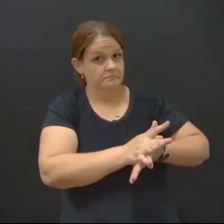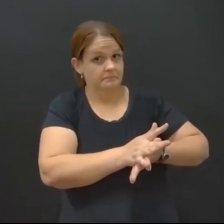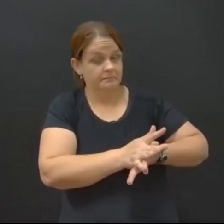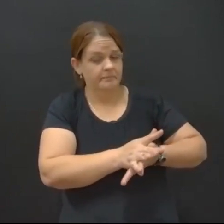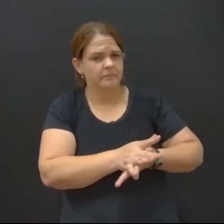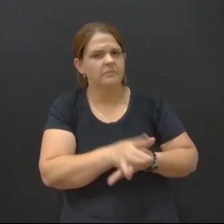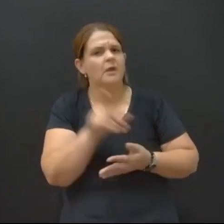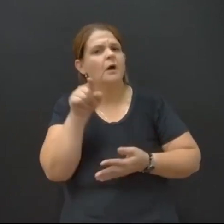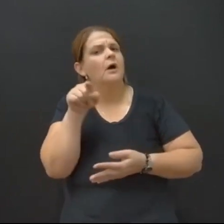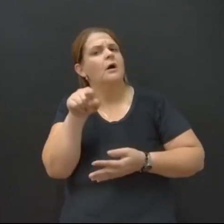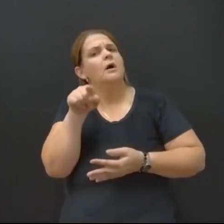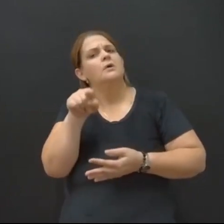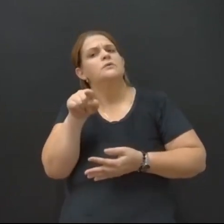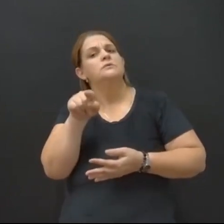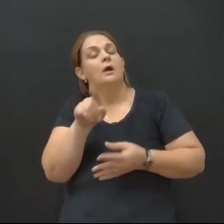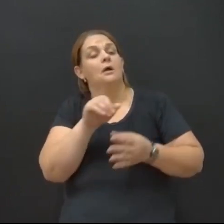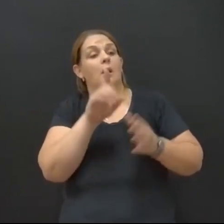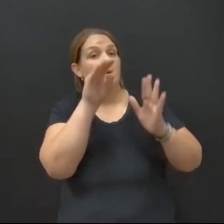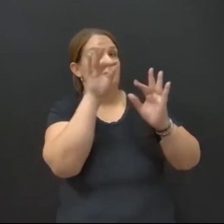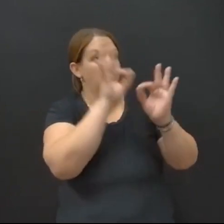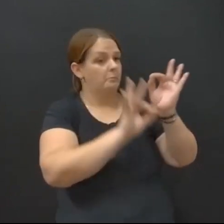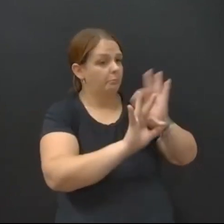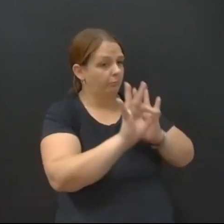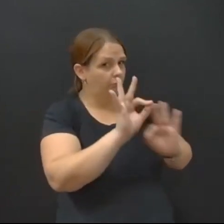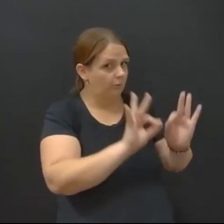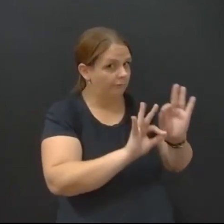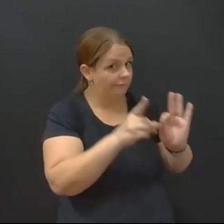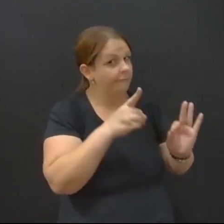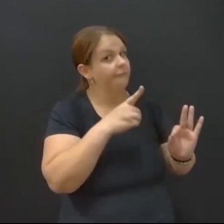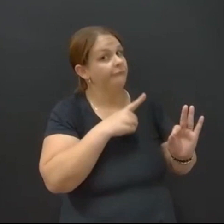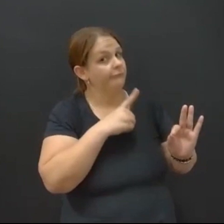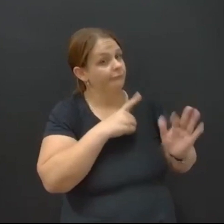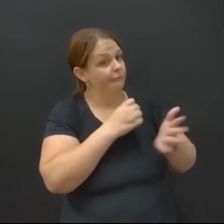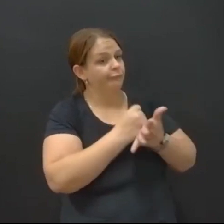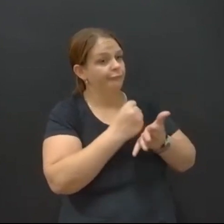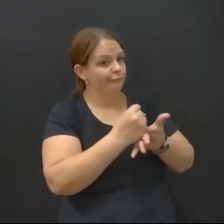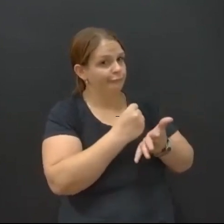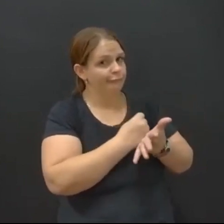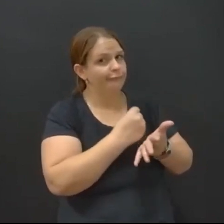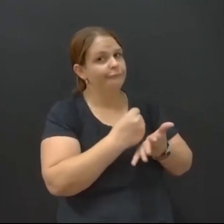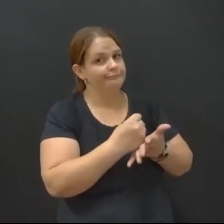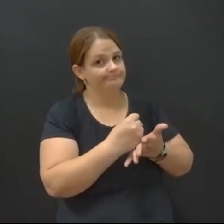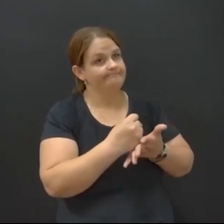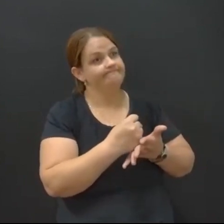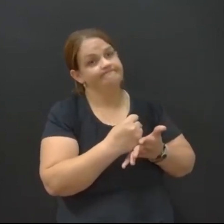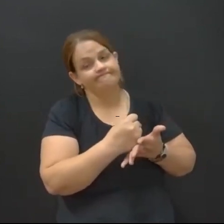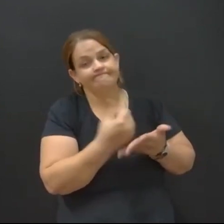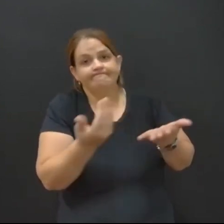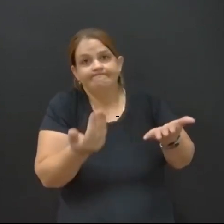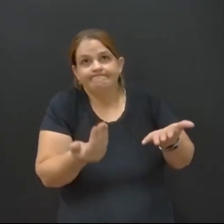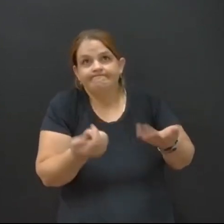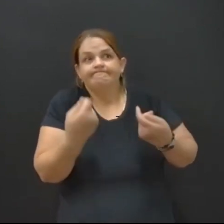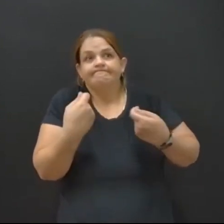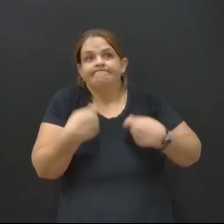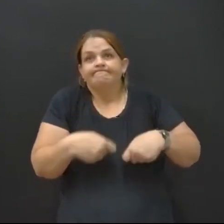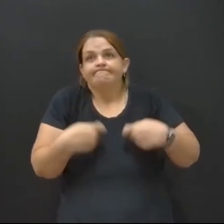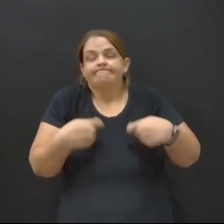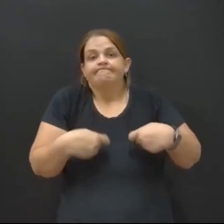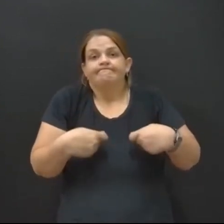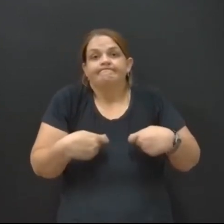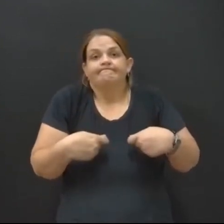Você vai regularizar, você vai ter que contratar um projeto, você vai ter que